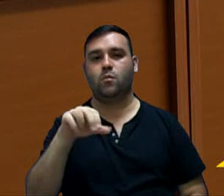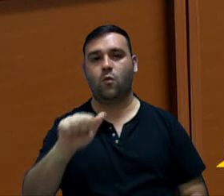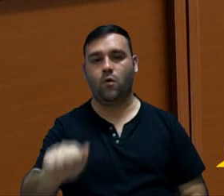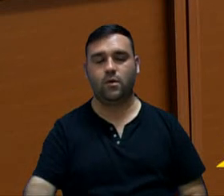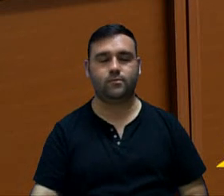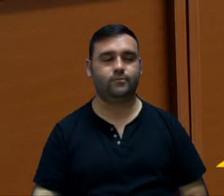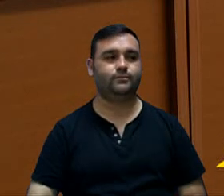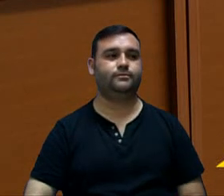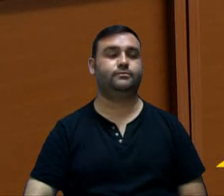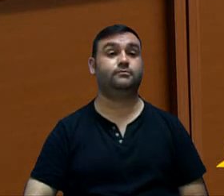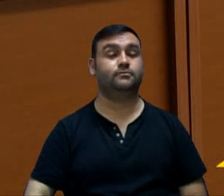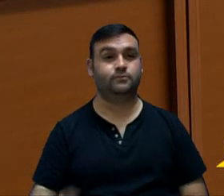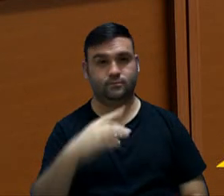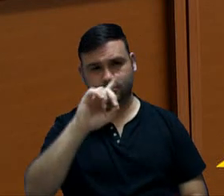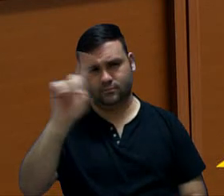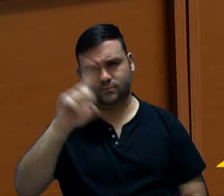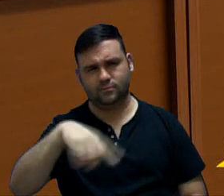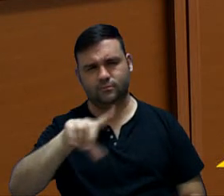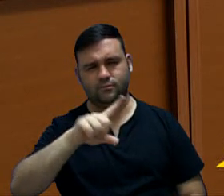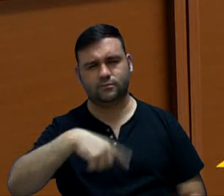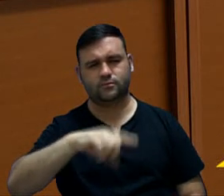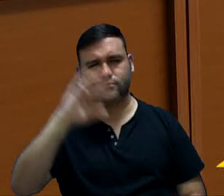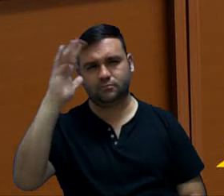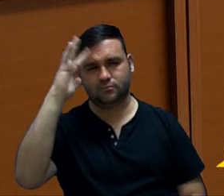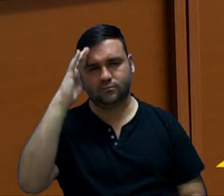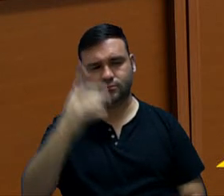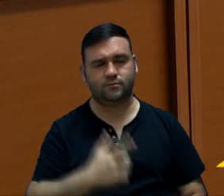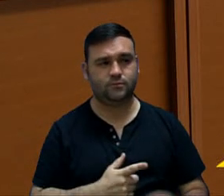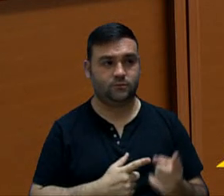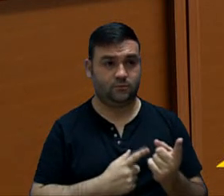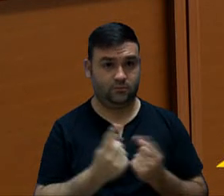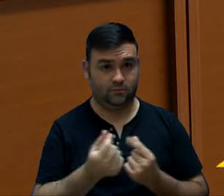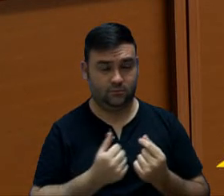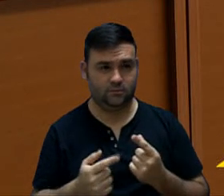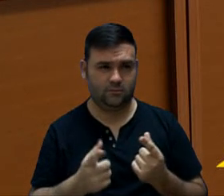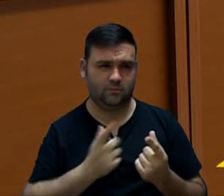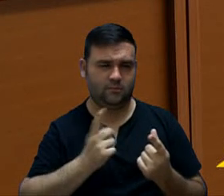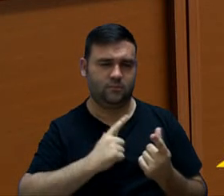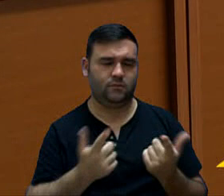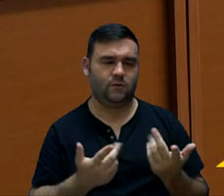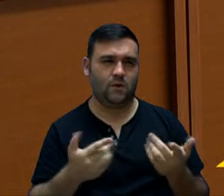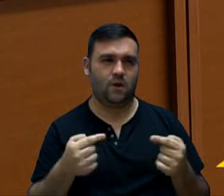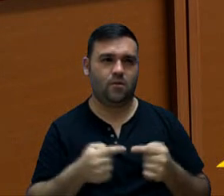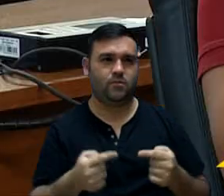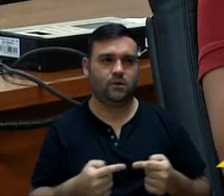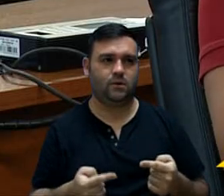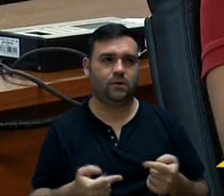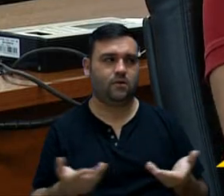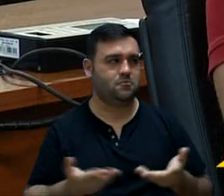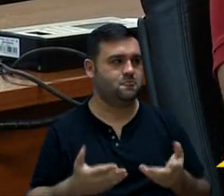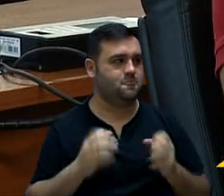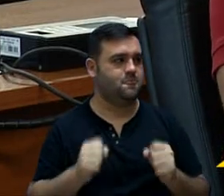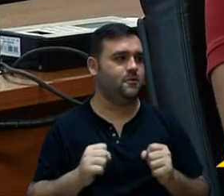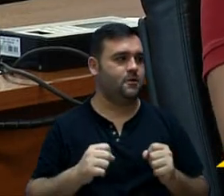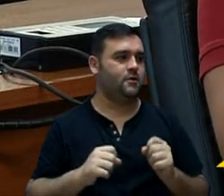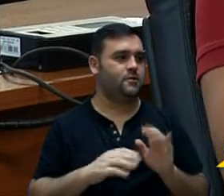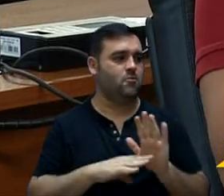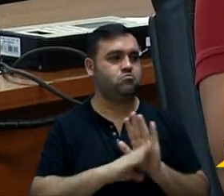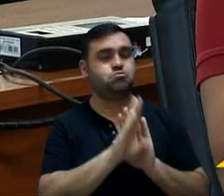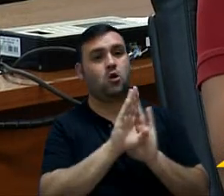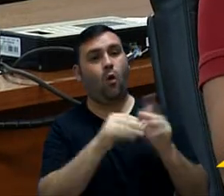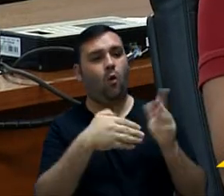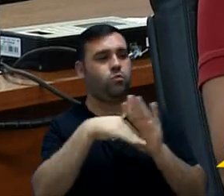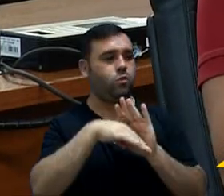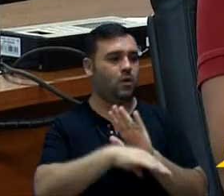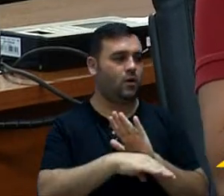secretário. Considerando essa receita, ela vem na sua auxiliação, seja para baixo ou para cima,